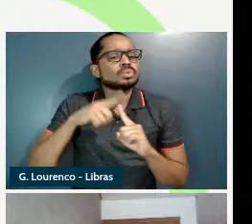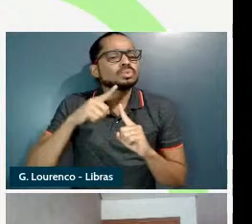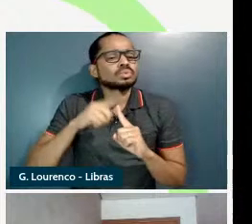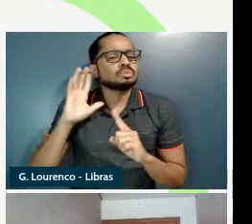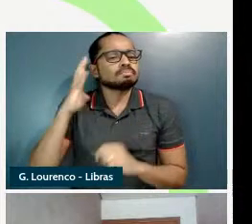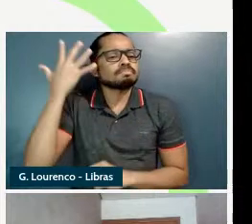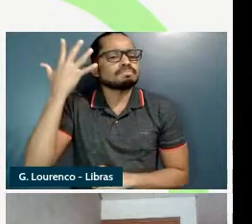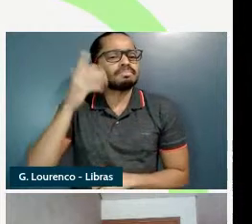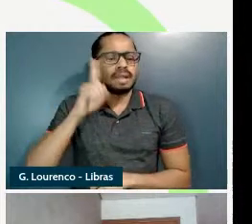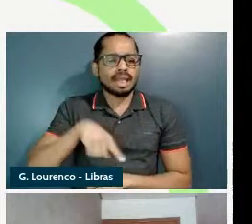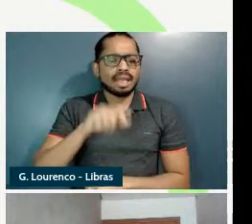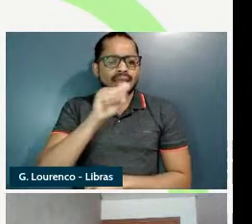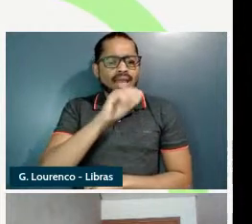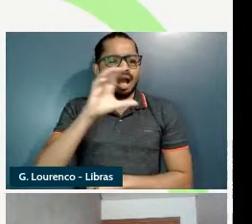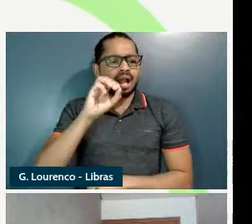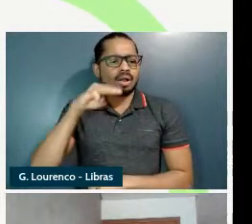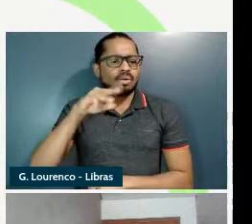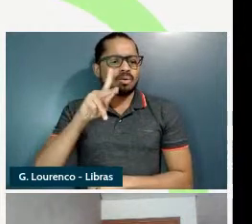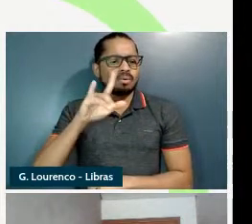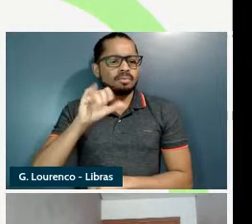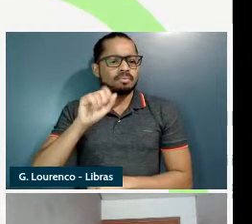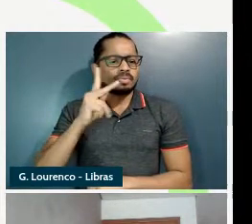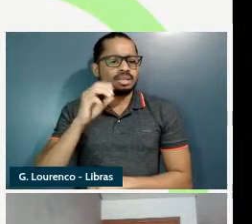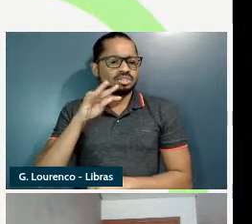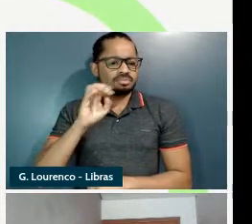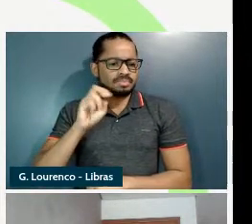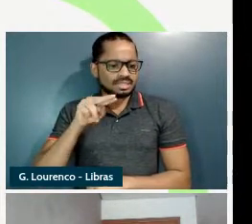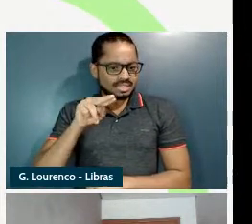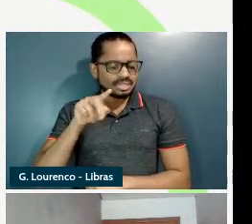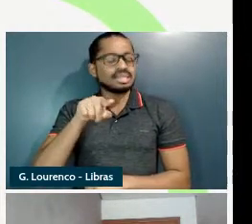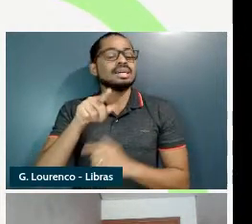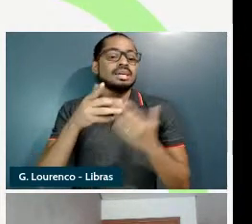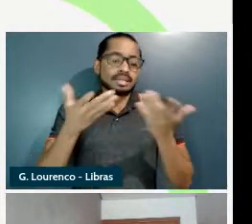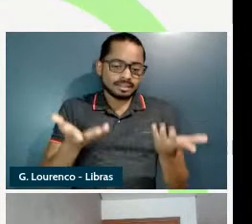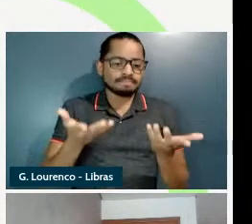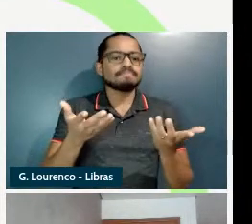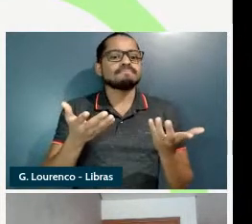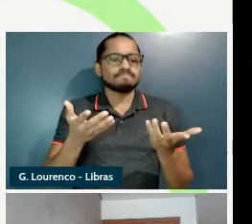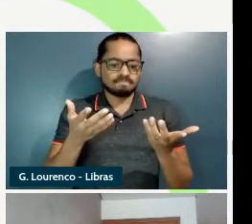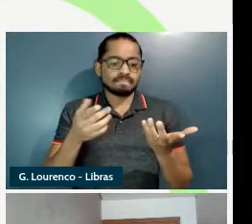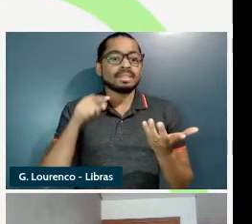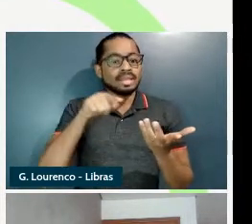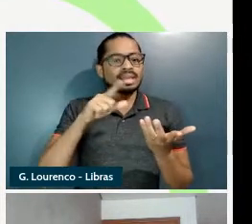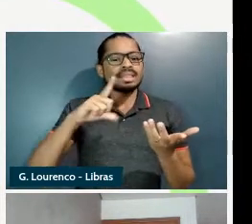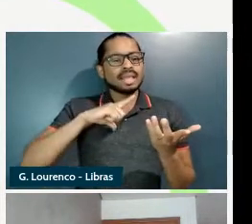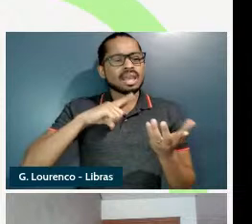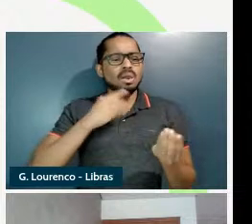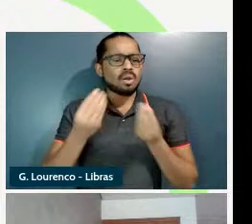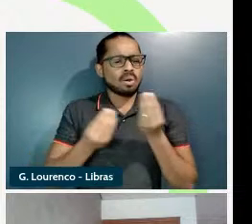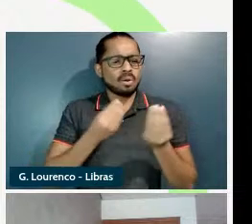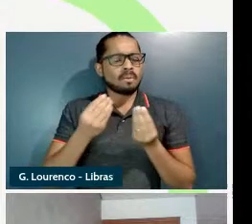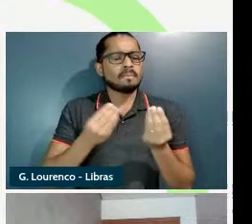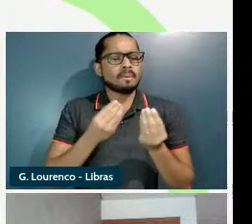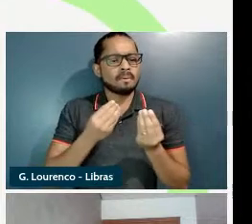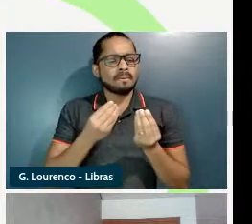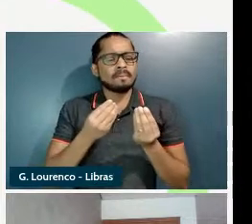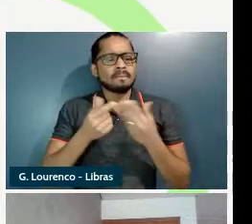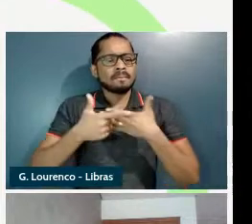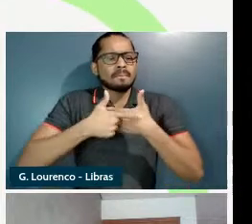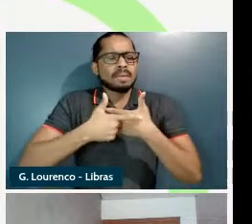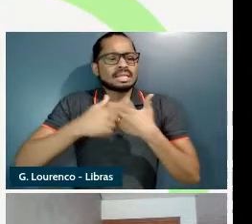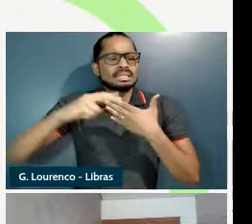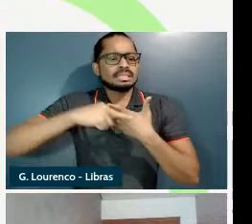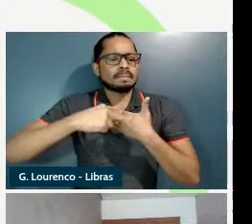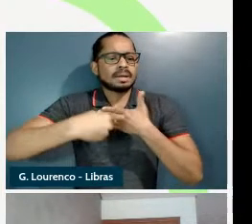resultado que as 25 mil toneladas ficarem armazenadas no depósito e a estrutura de papéis temáticos portanto